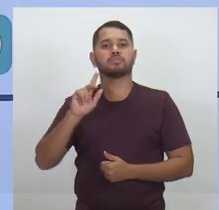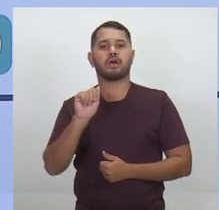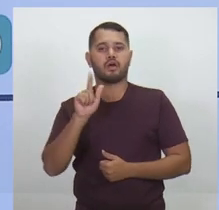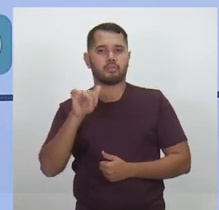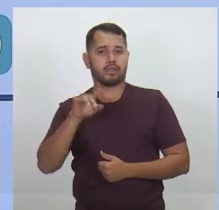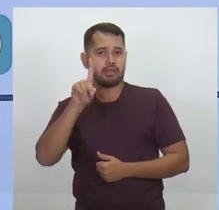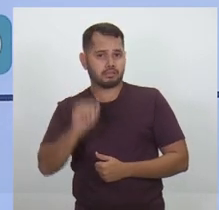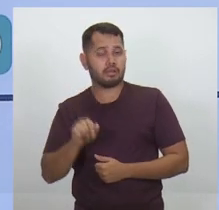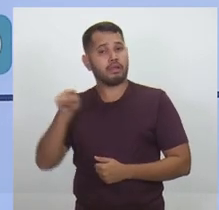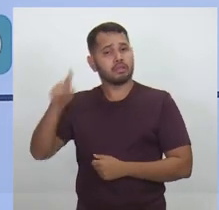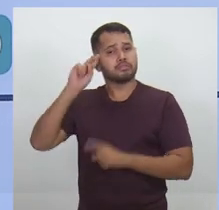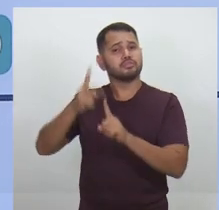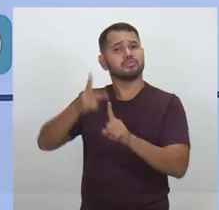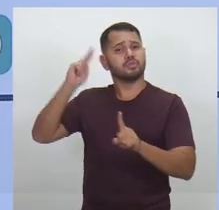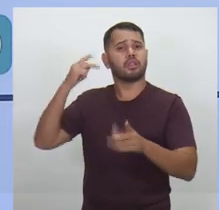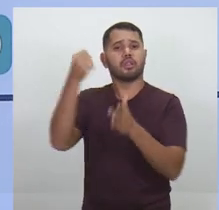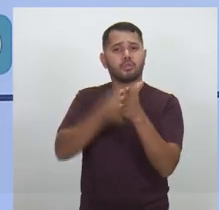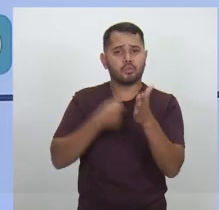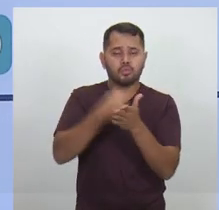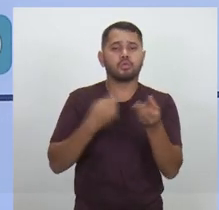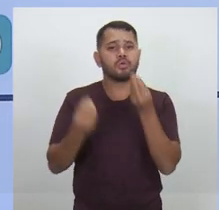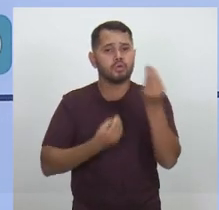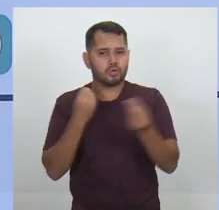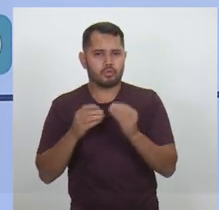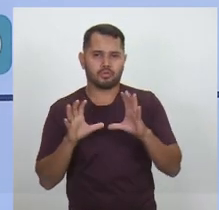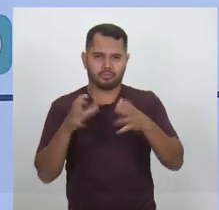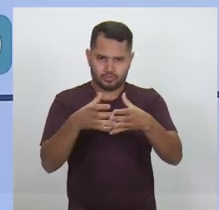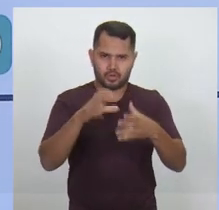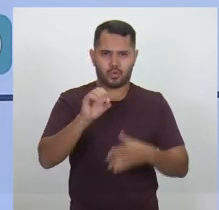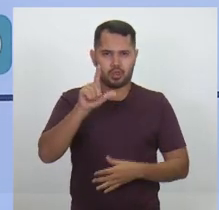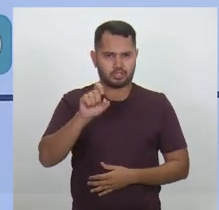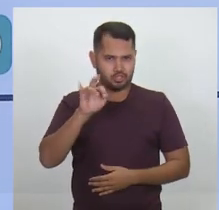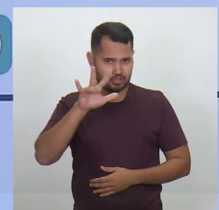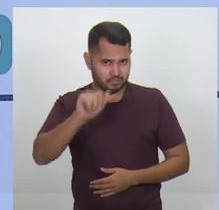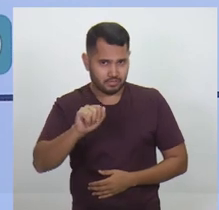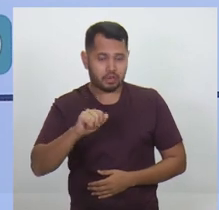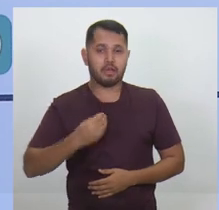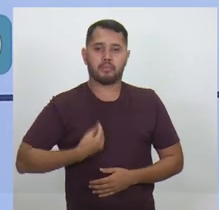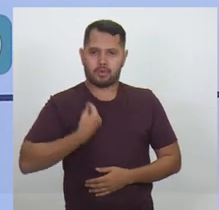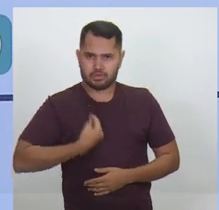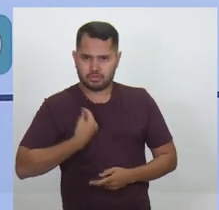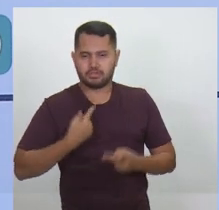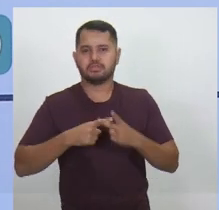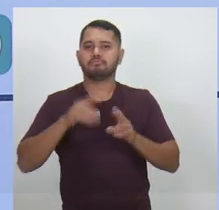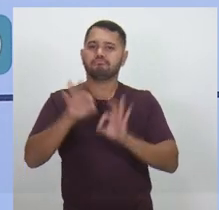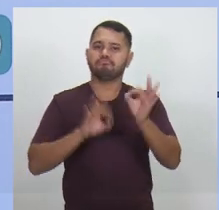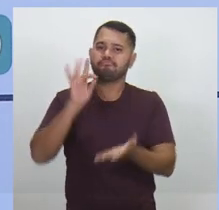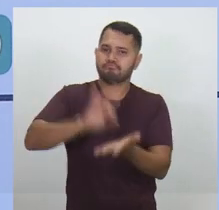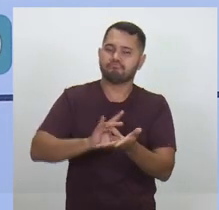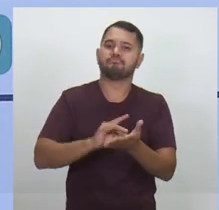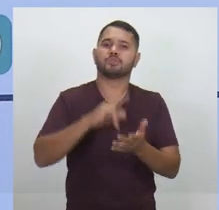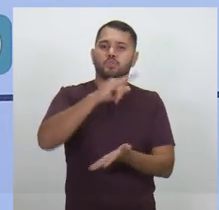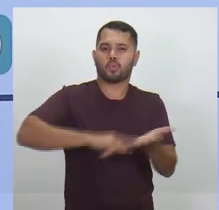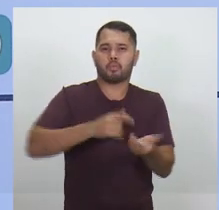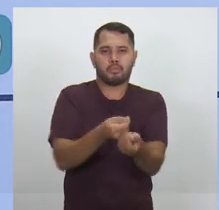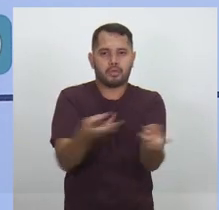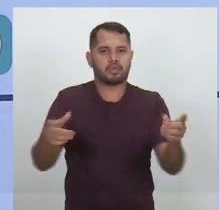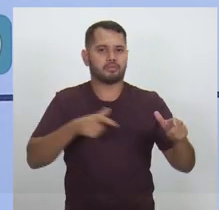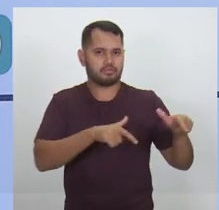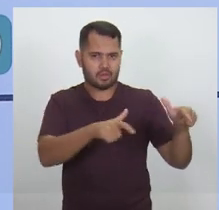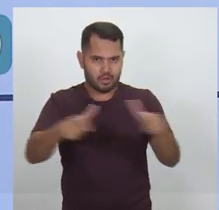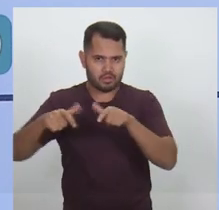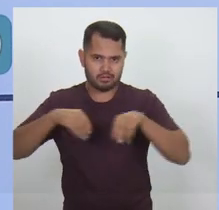tem uma luta muito significativa pelas causas coletivas, sobretudo pela moradia e pela regularização fundiária. O meu